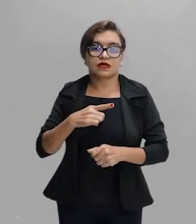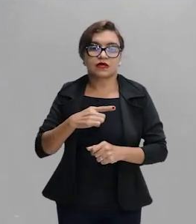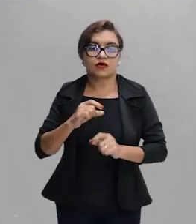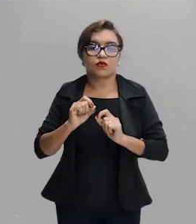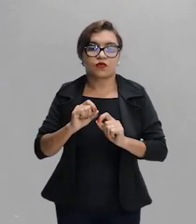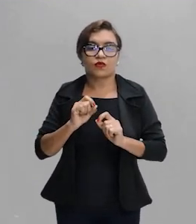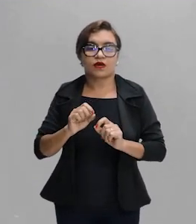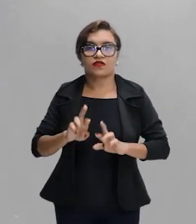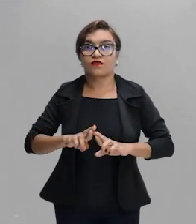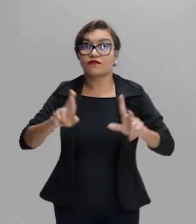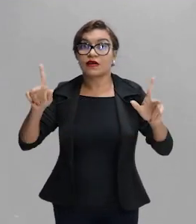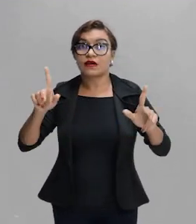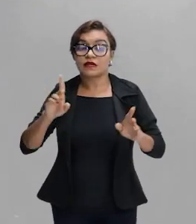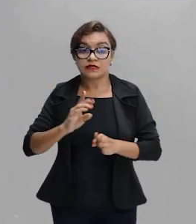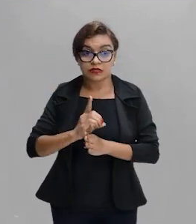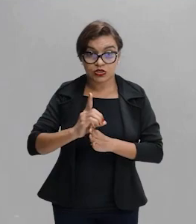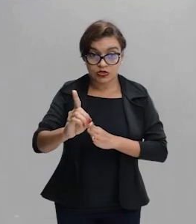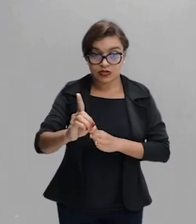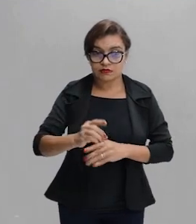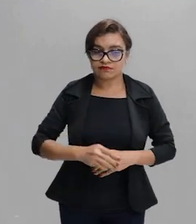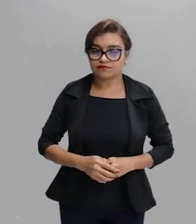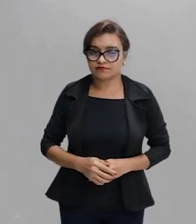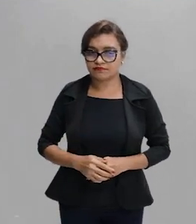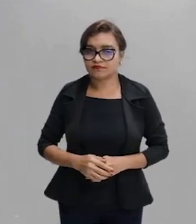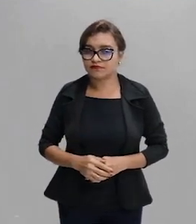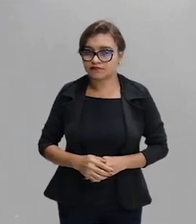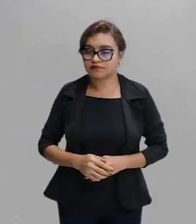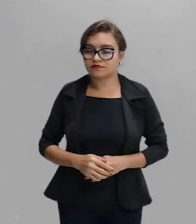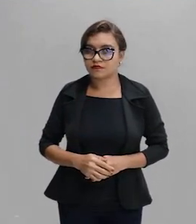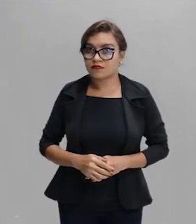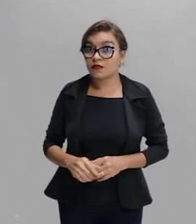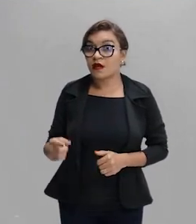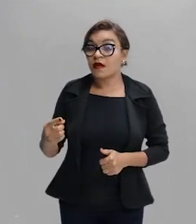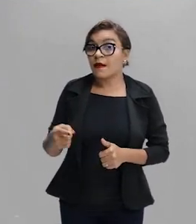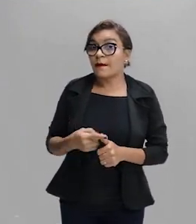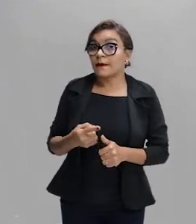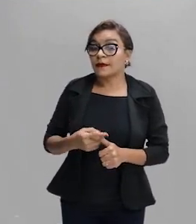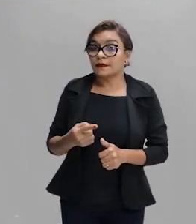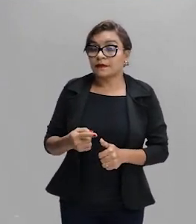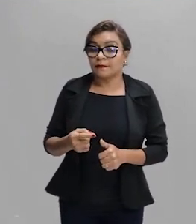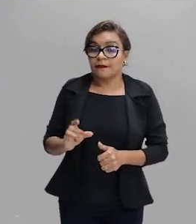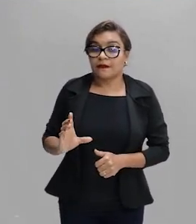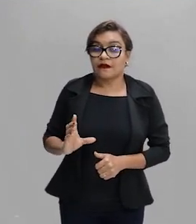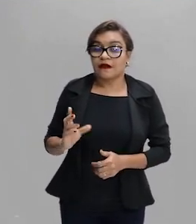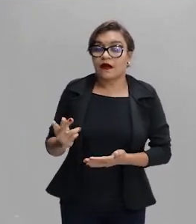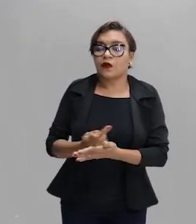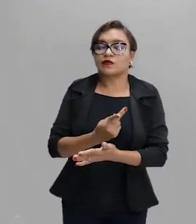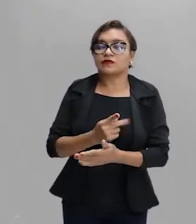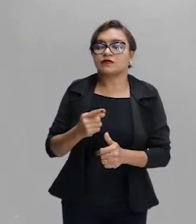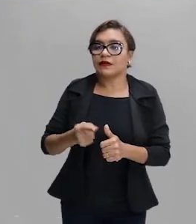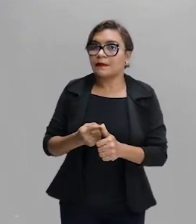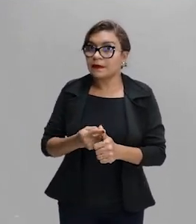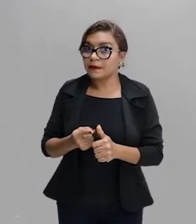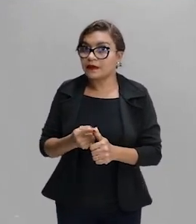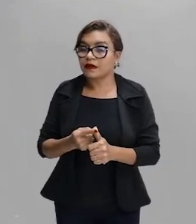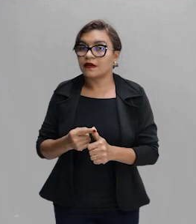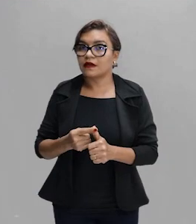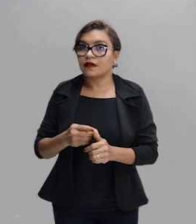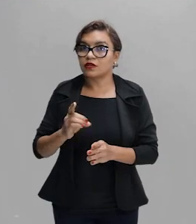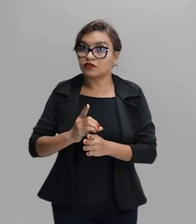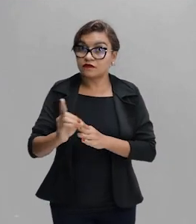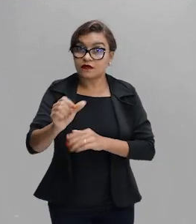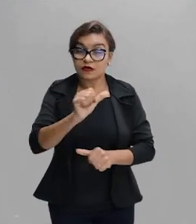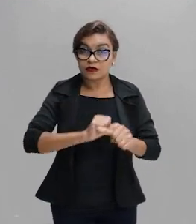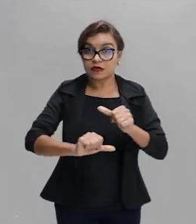através da refração. Acontecendo a primeira refração da luz essa luz ela vai caminhar esse raio